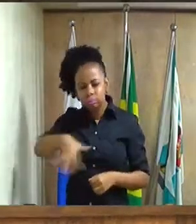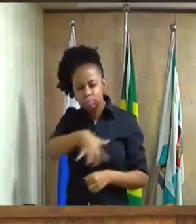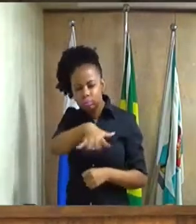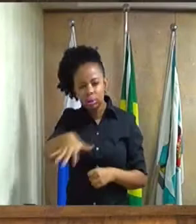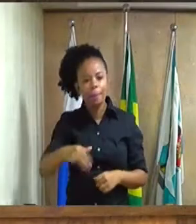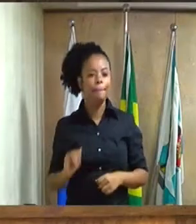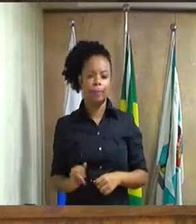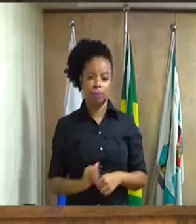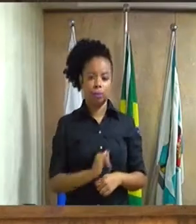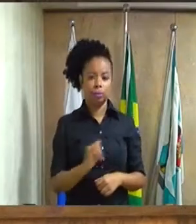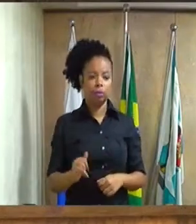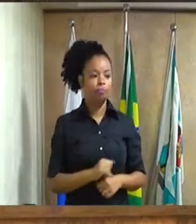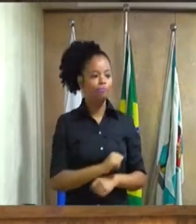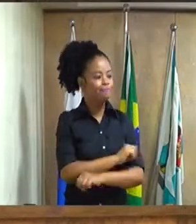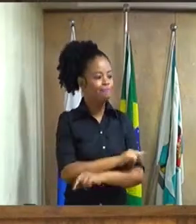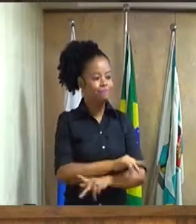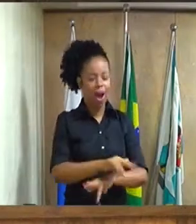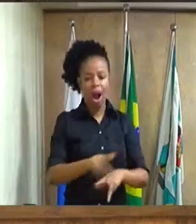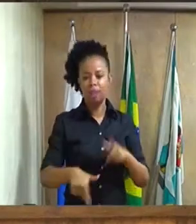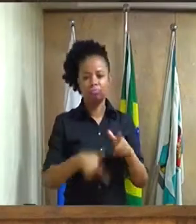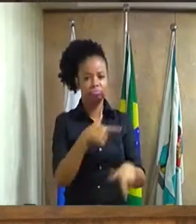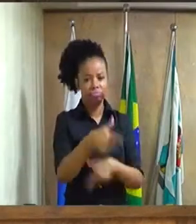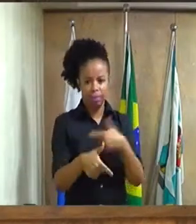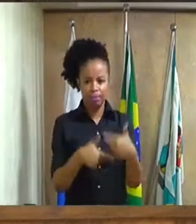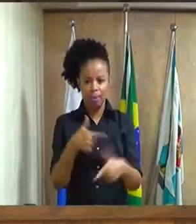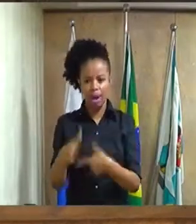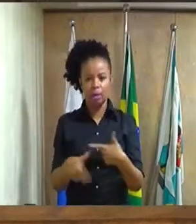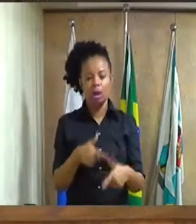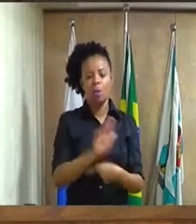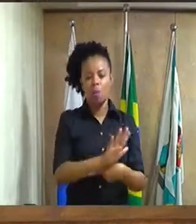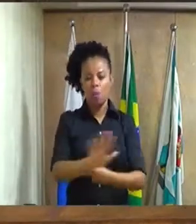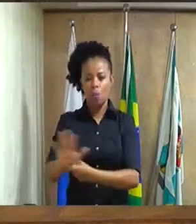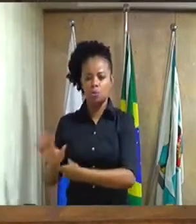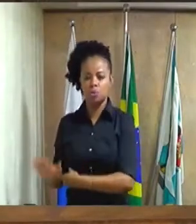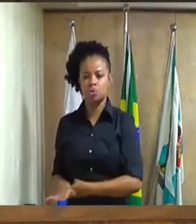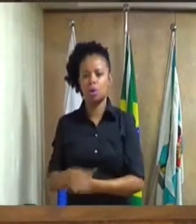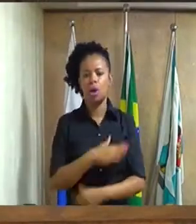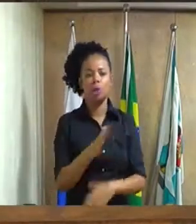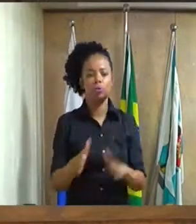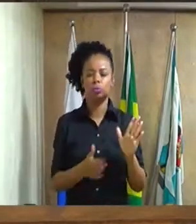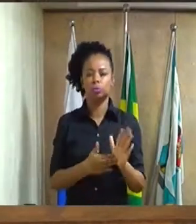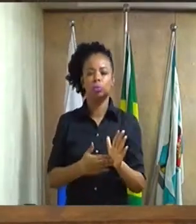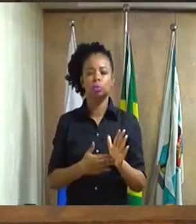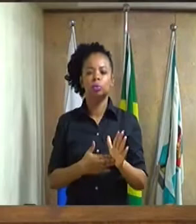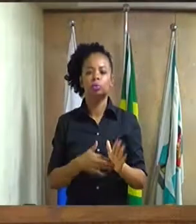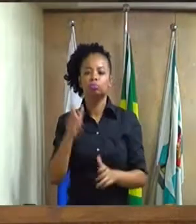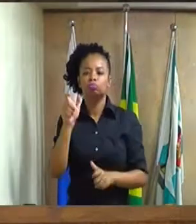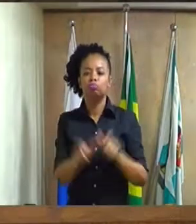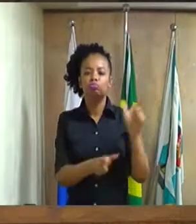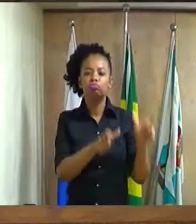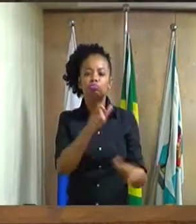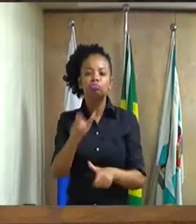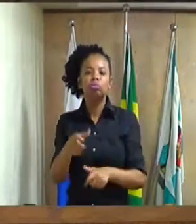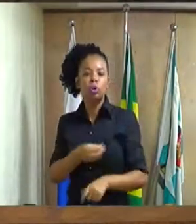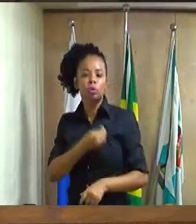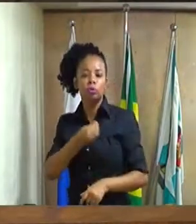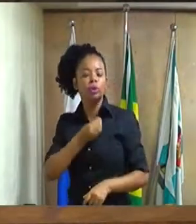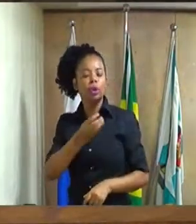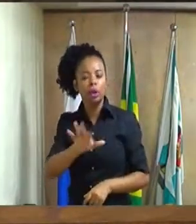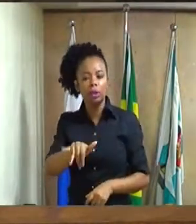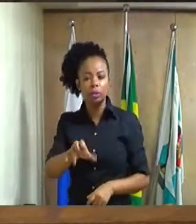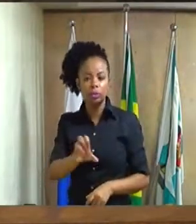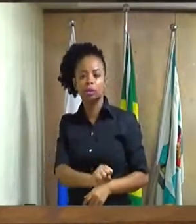tipos de serviços, Catite, facilitando assim a vida dos nossos munícipes. E é dessa forma,